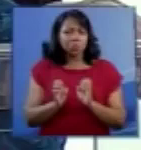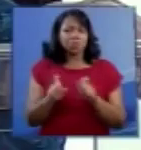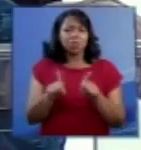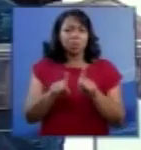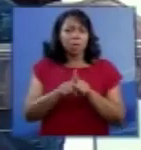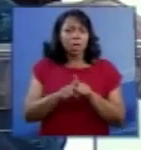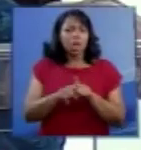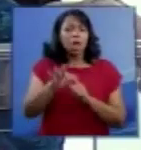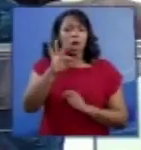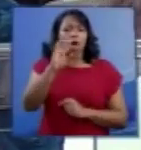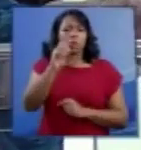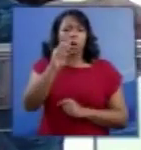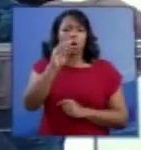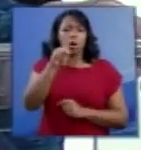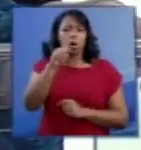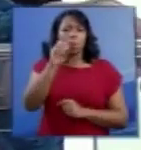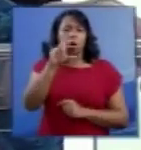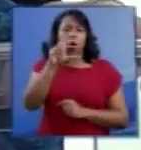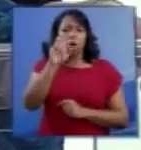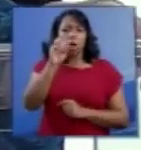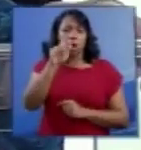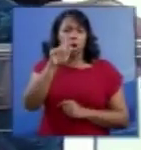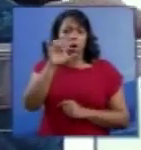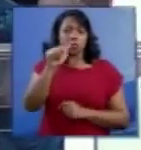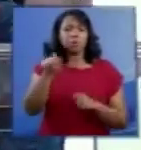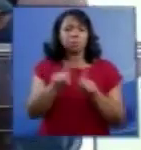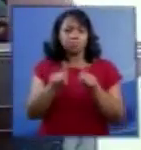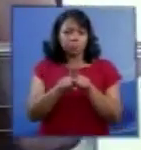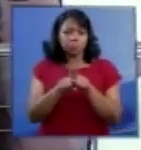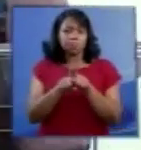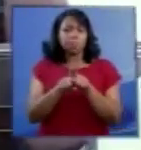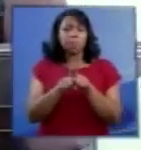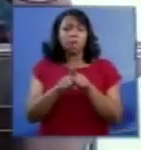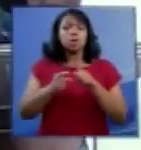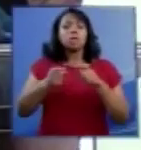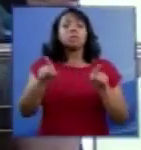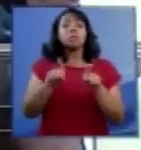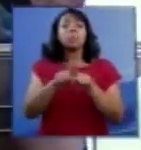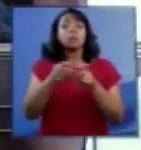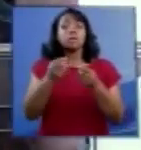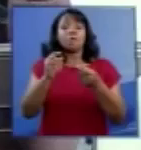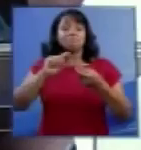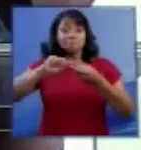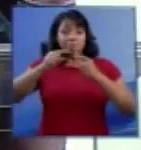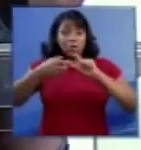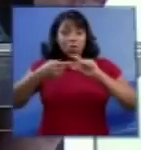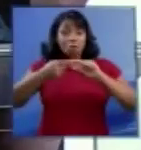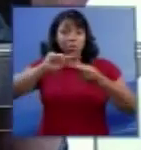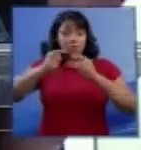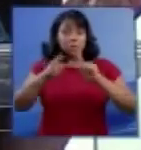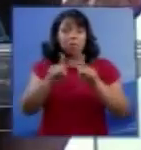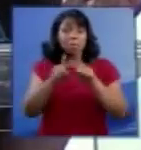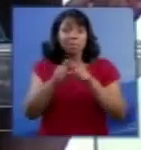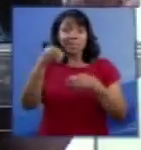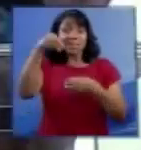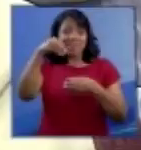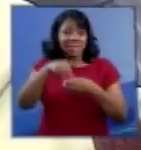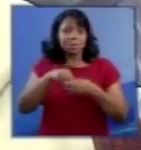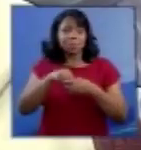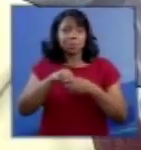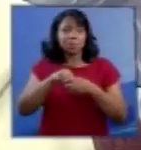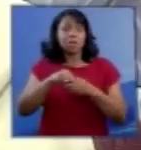topológica de carga e assim por diante, são convenções existentes dentro da célula.